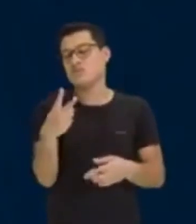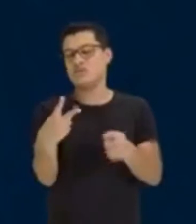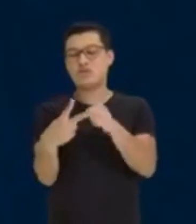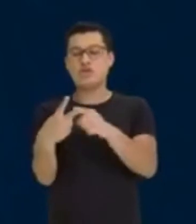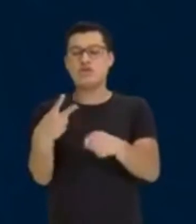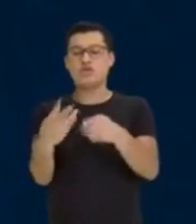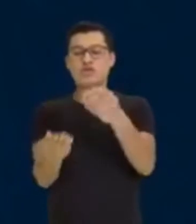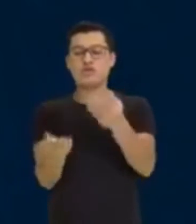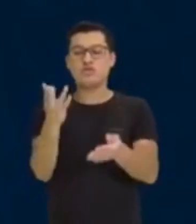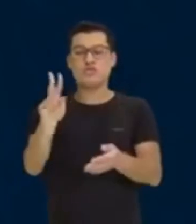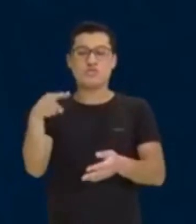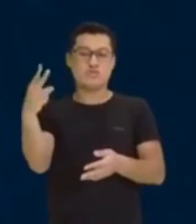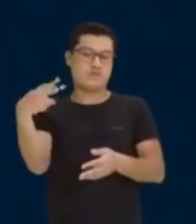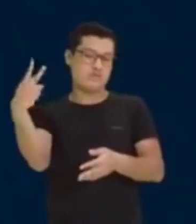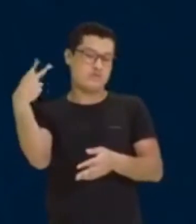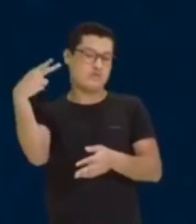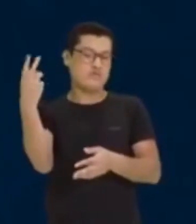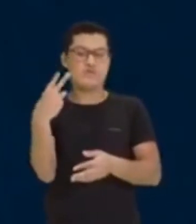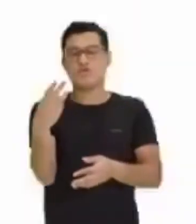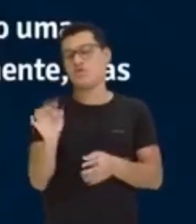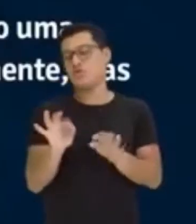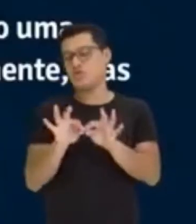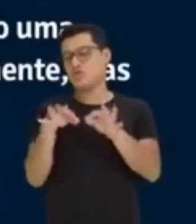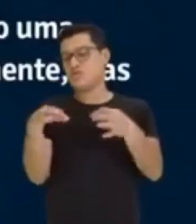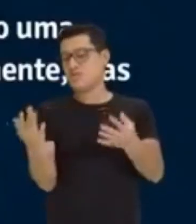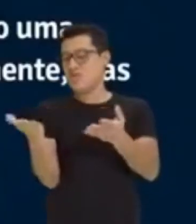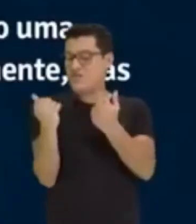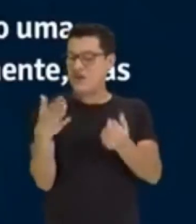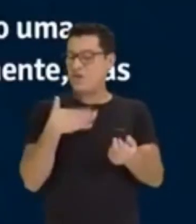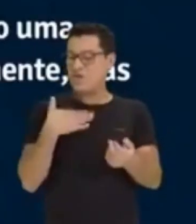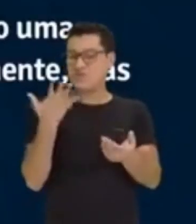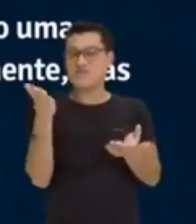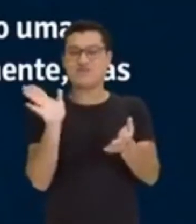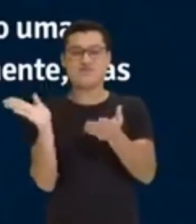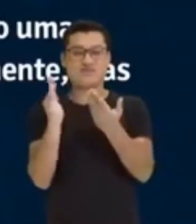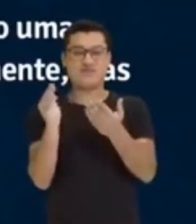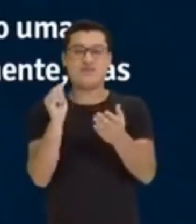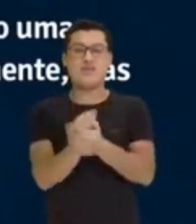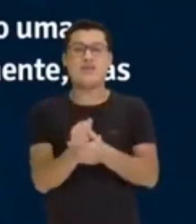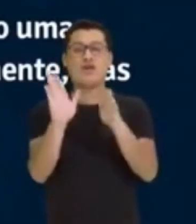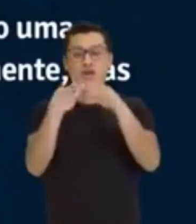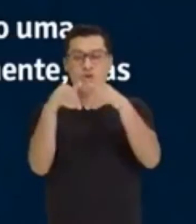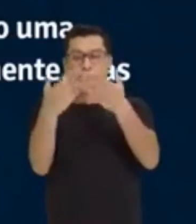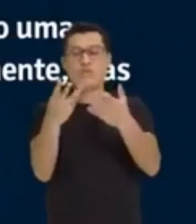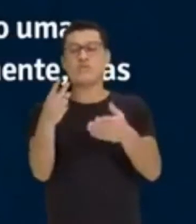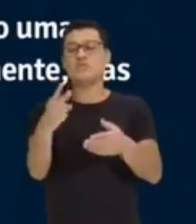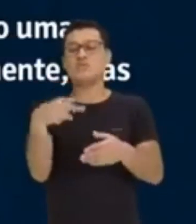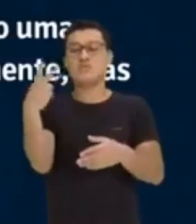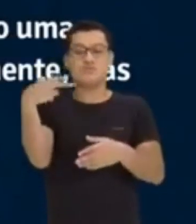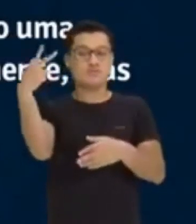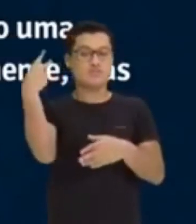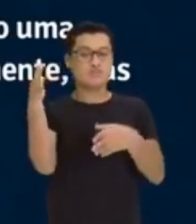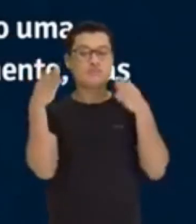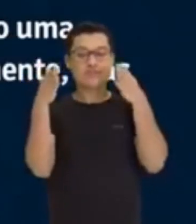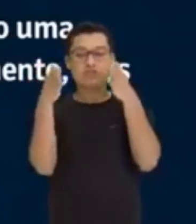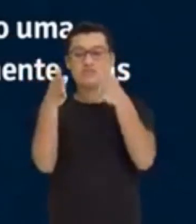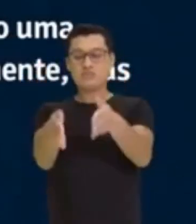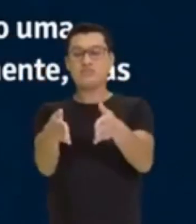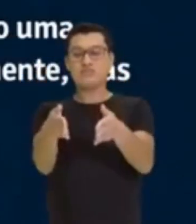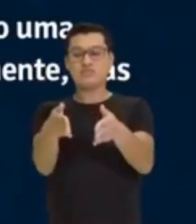grandezas somente. Tudo bem? Então vem comigo, vamos lá. Quando que duas grandezas são diretamente